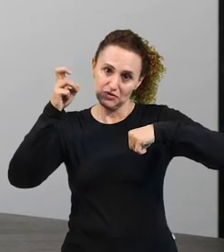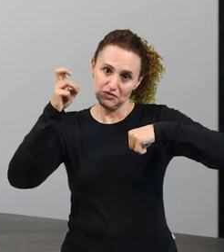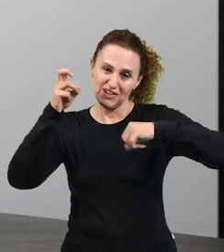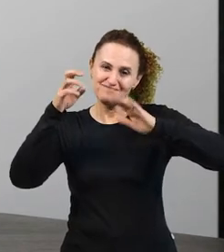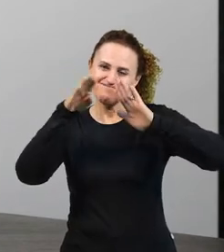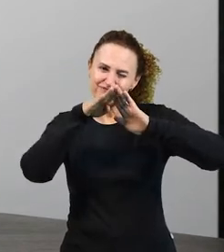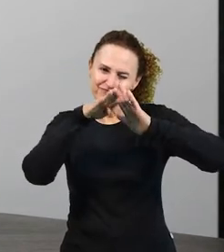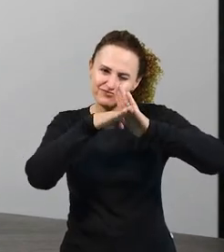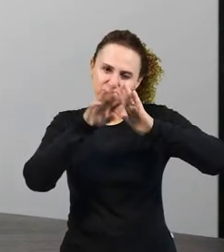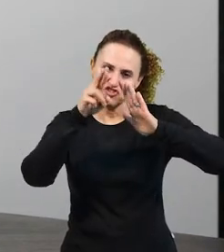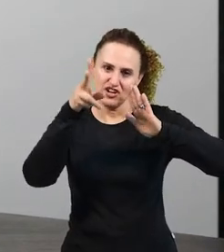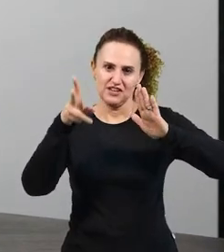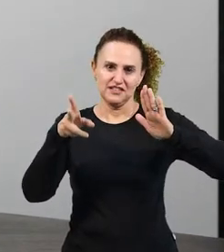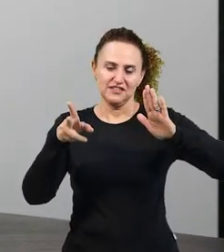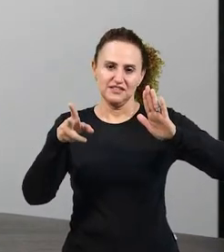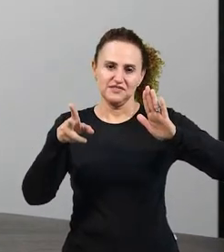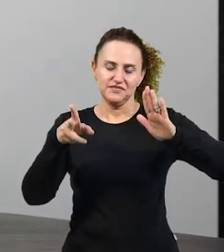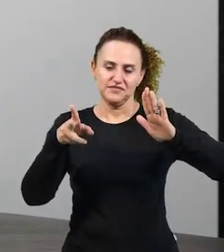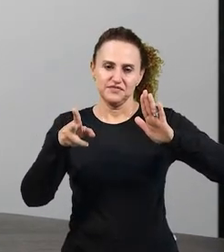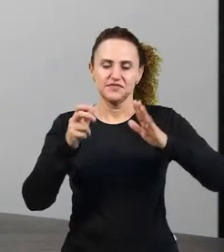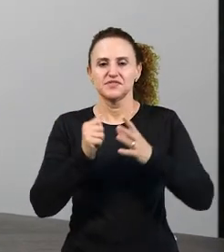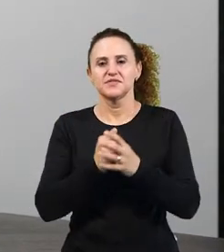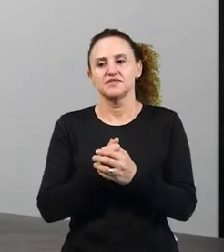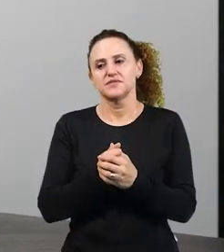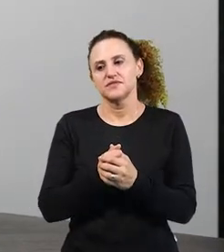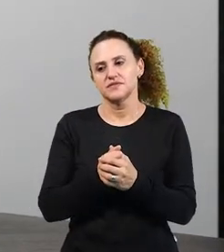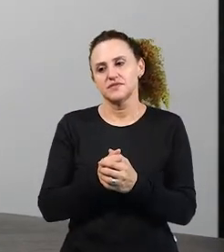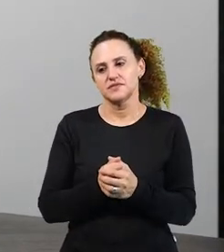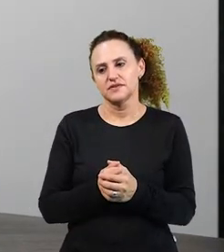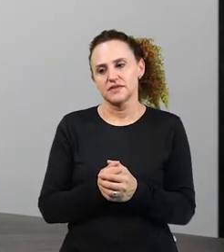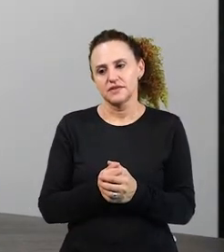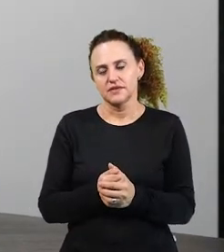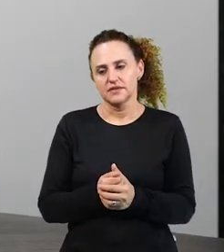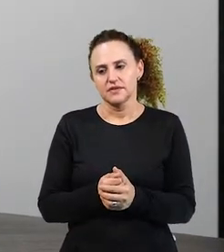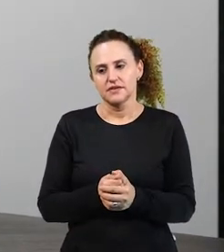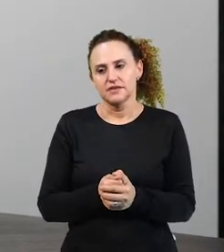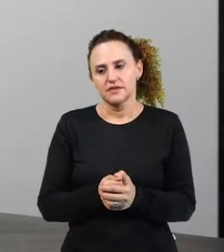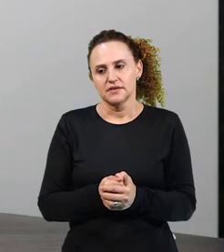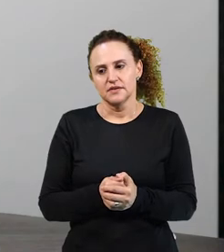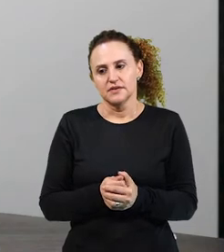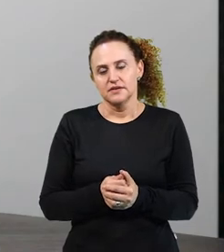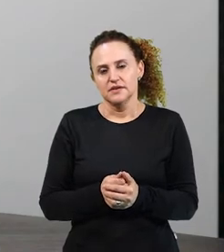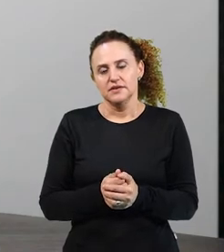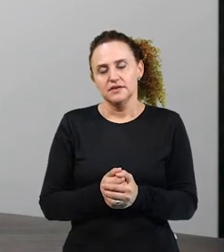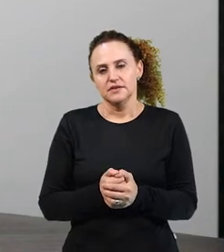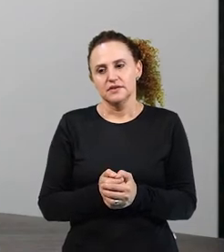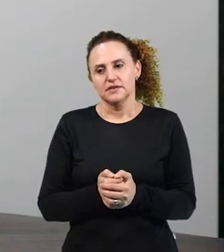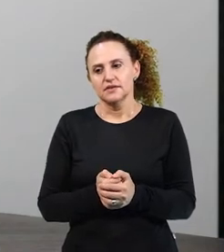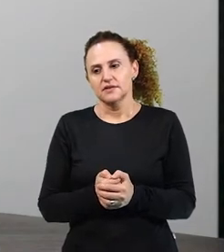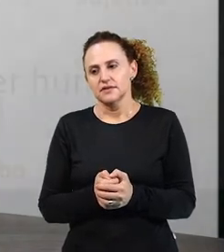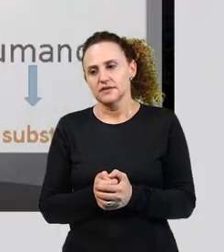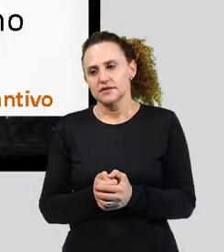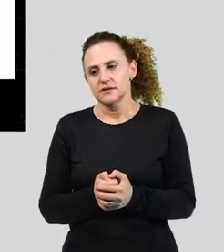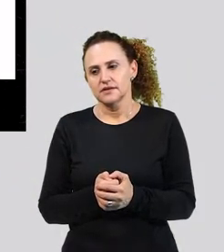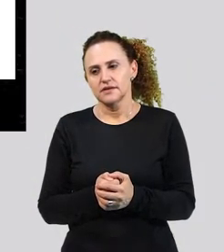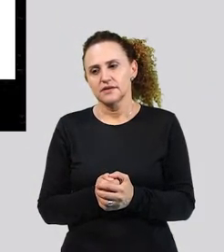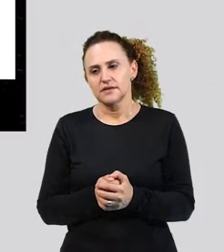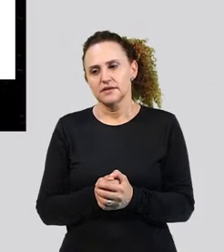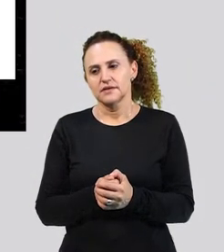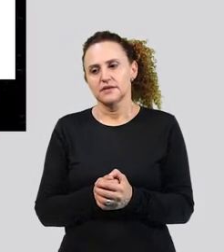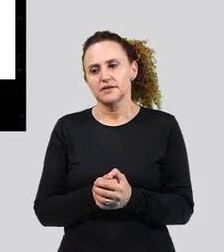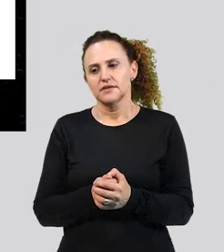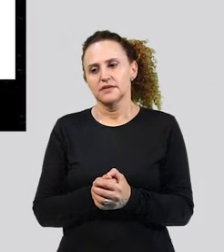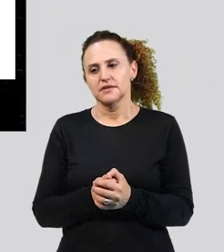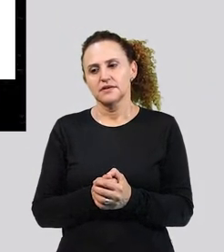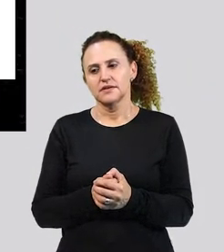classificação diferente. importante. Então, aqui em cima, como vocês podem observar, ser humano, esse primeiro ser,